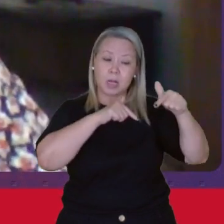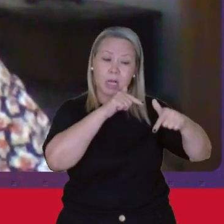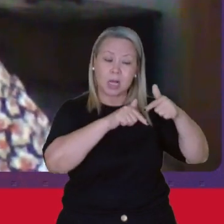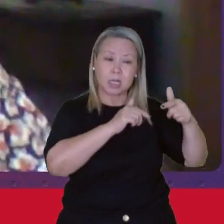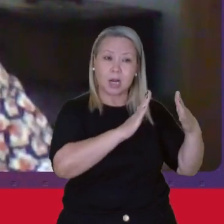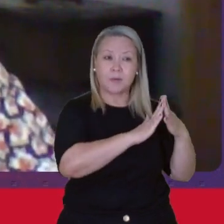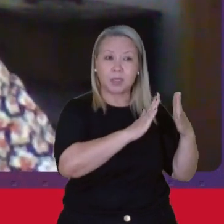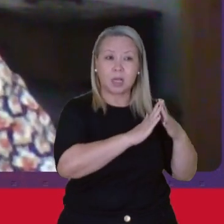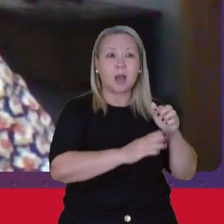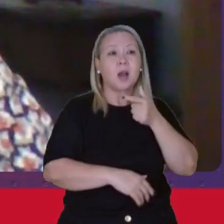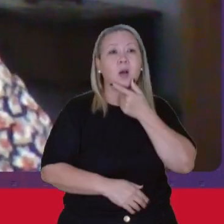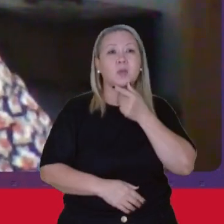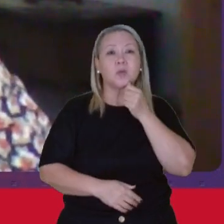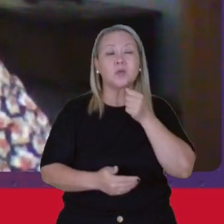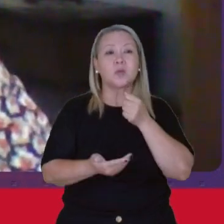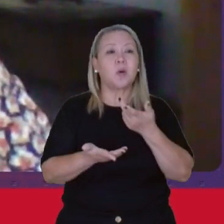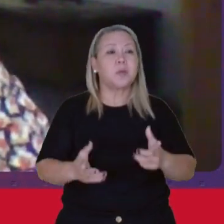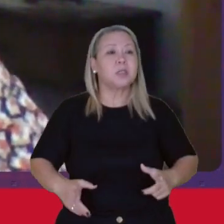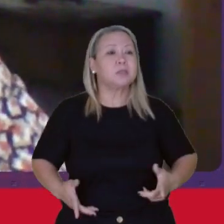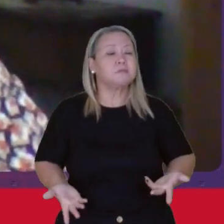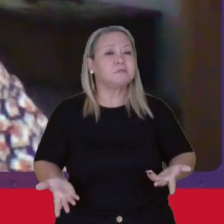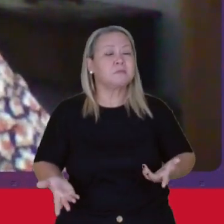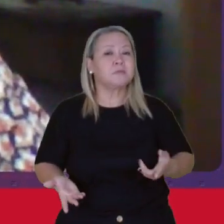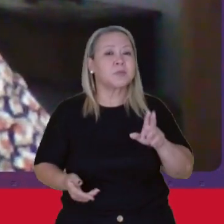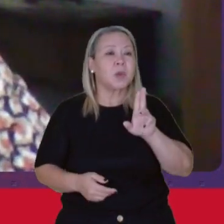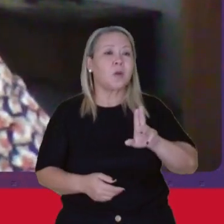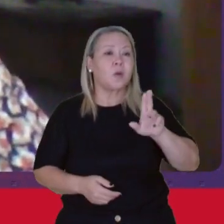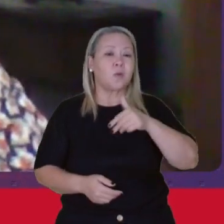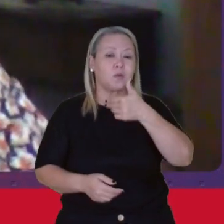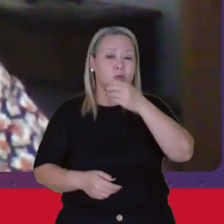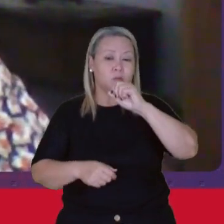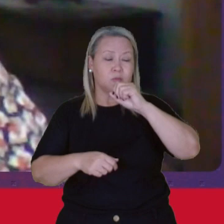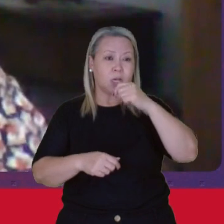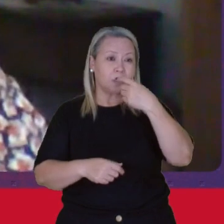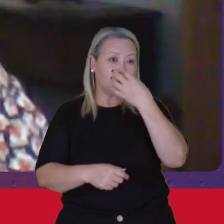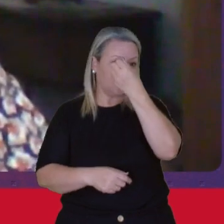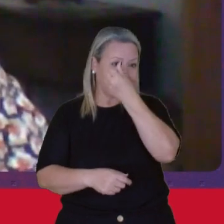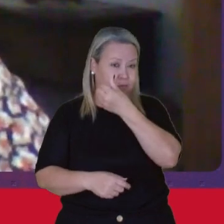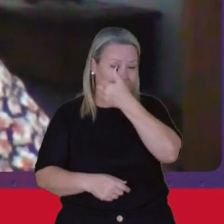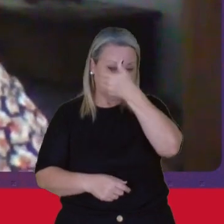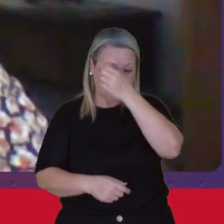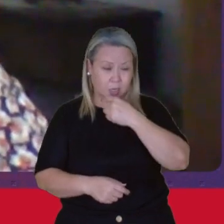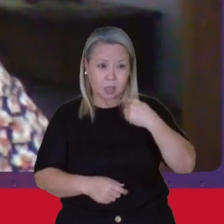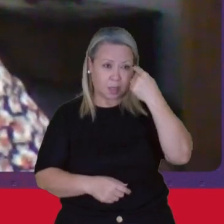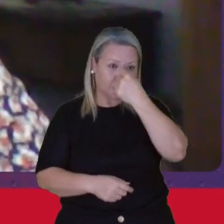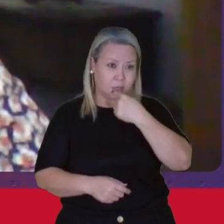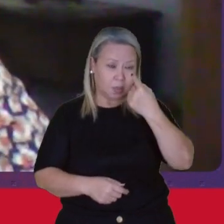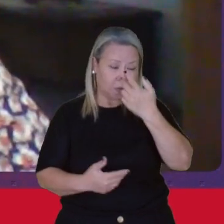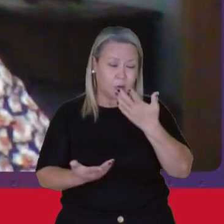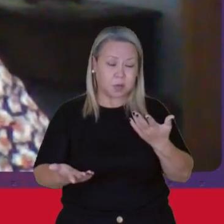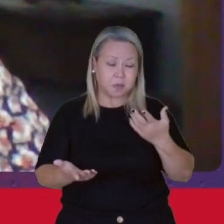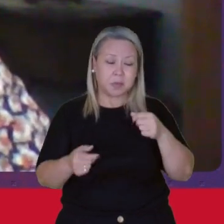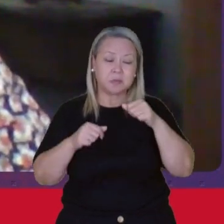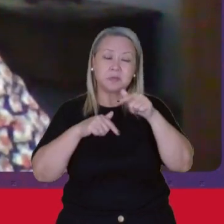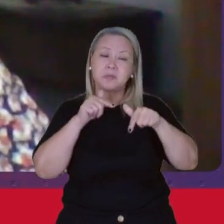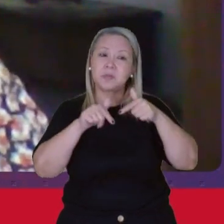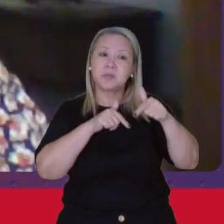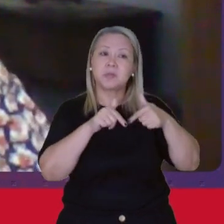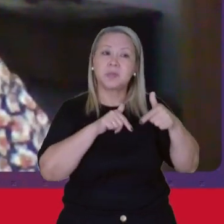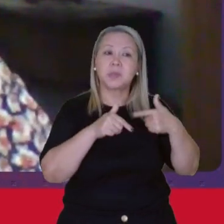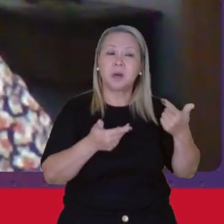homens Gastam Em torno De 10 horas Por semana Com os afazeres Domésticos